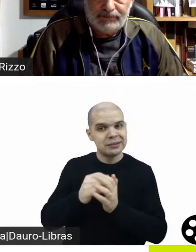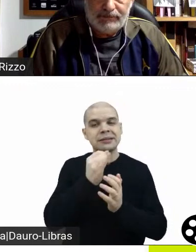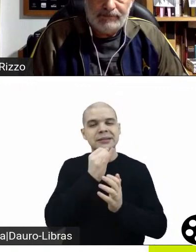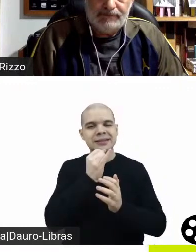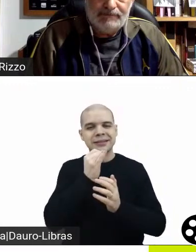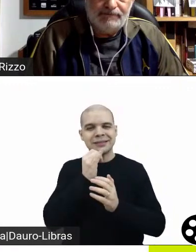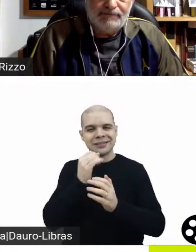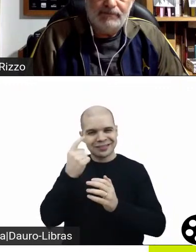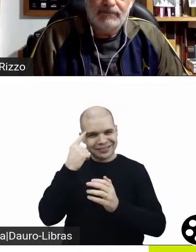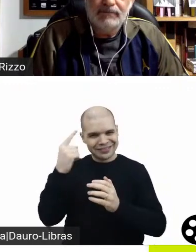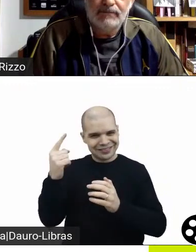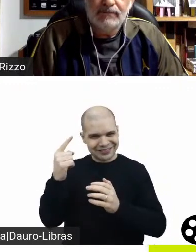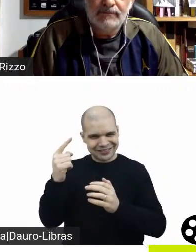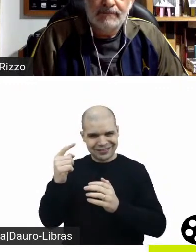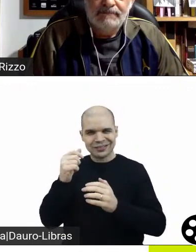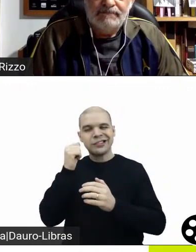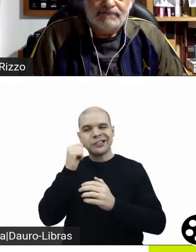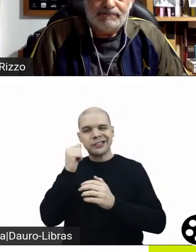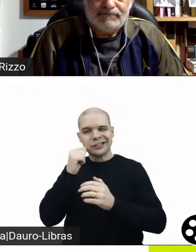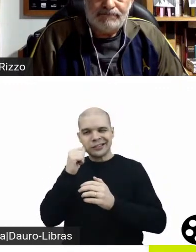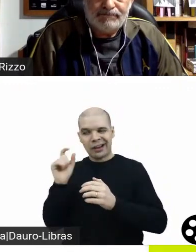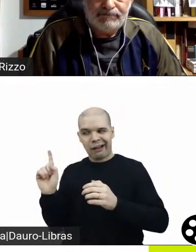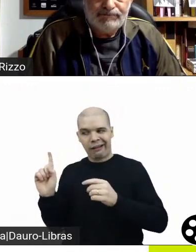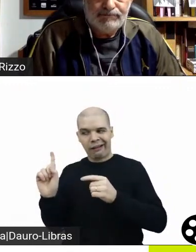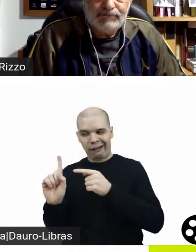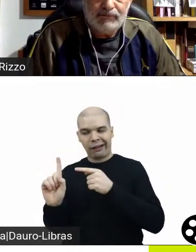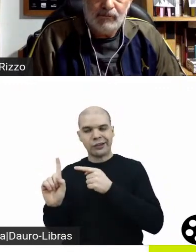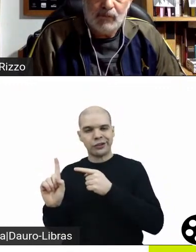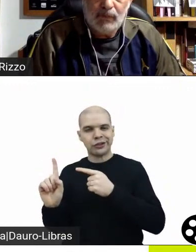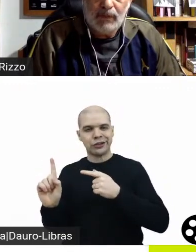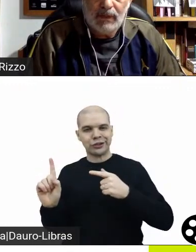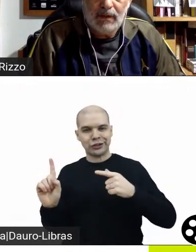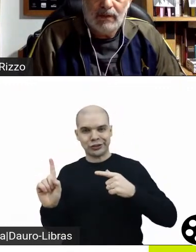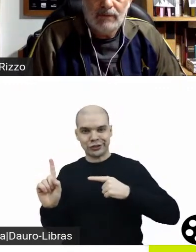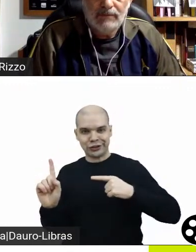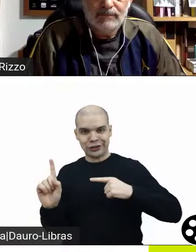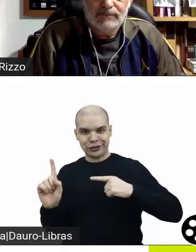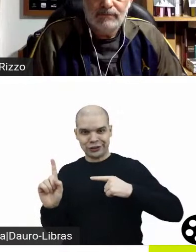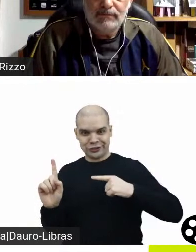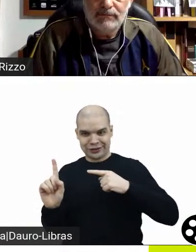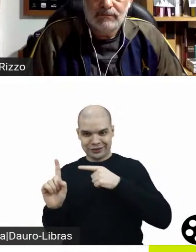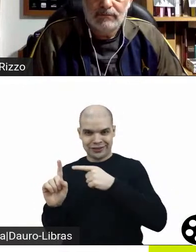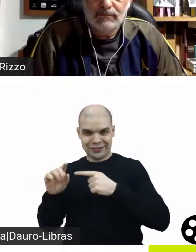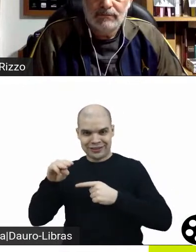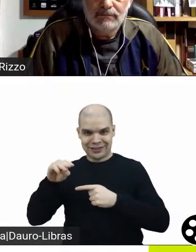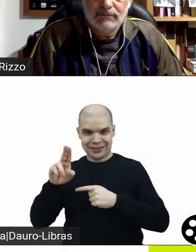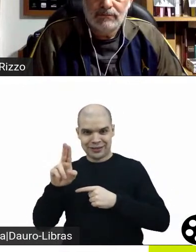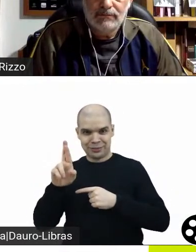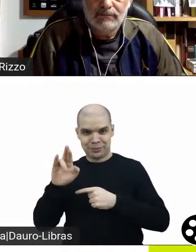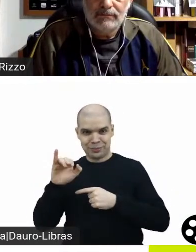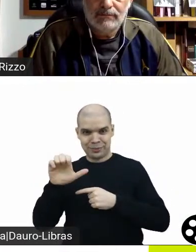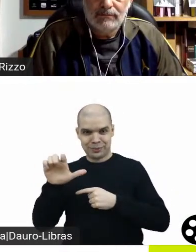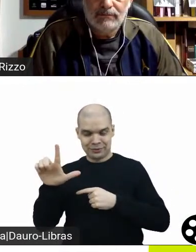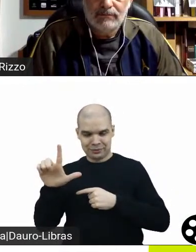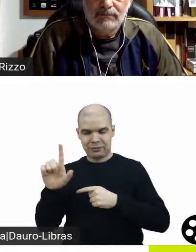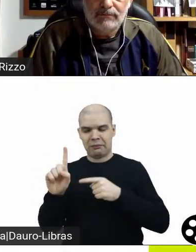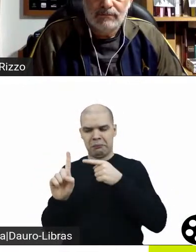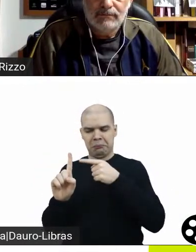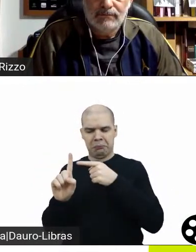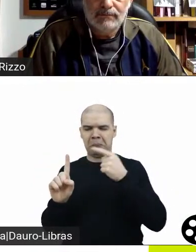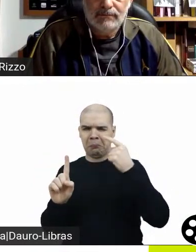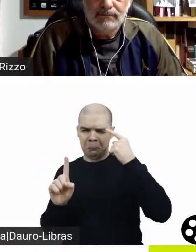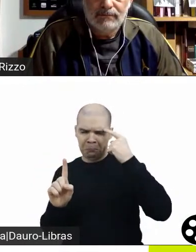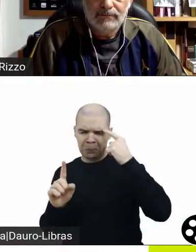morais e desvios de caráter. No Muriel, ela precisa se casar para dar uma satisfação à família, dar uma satisfação às amigas.